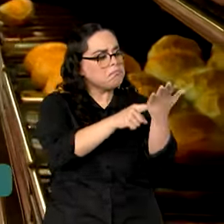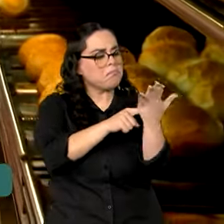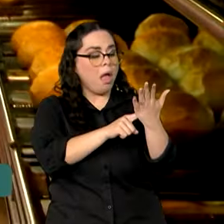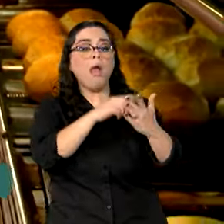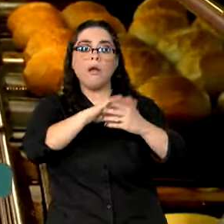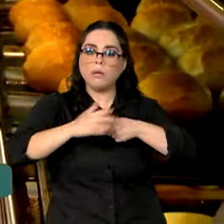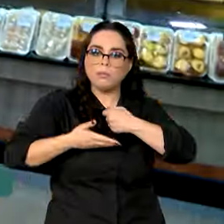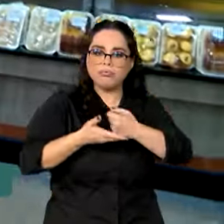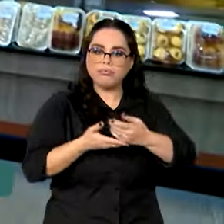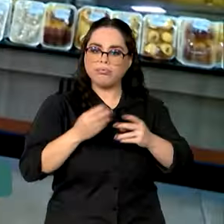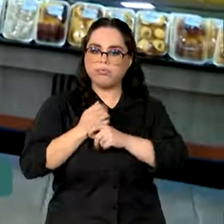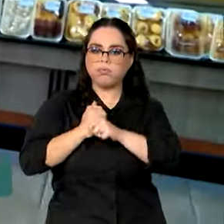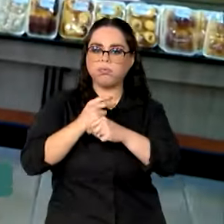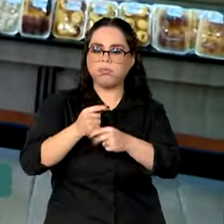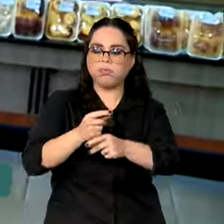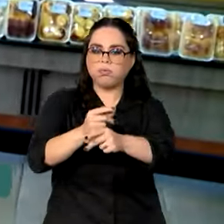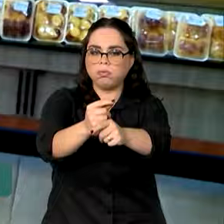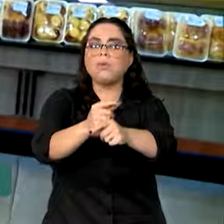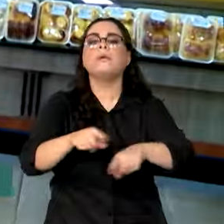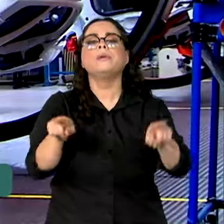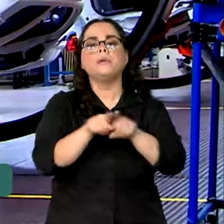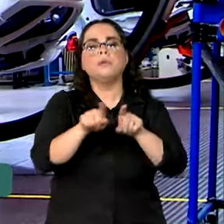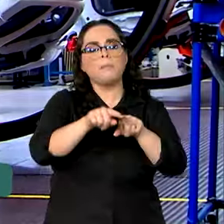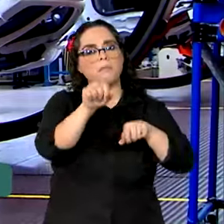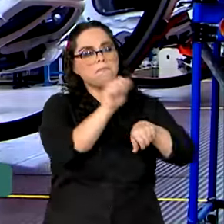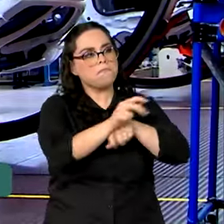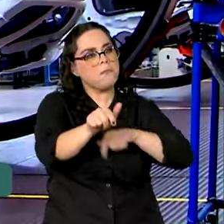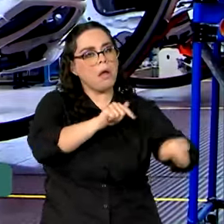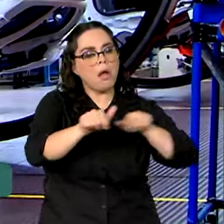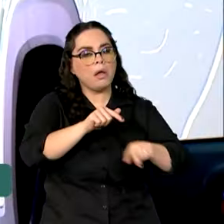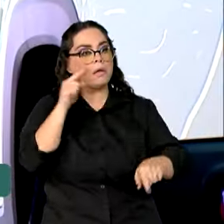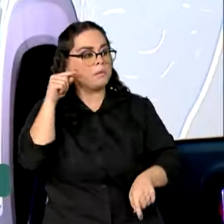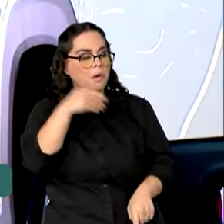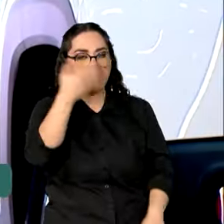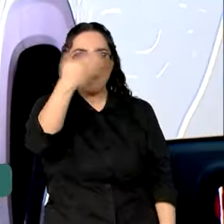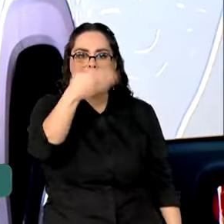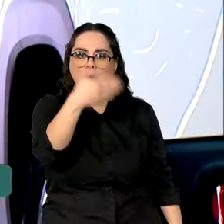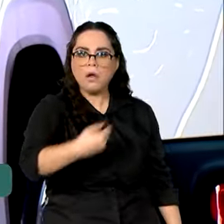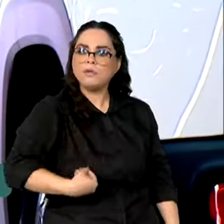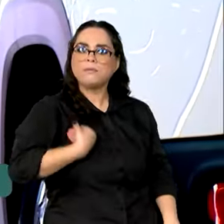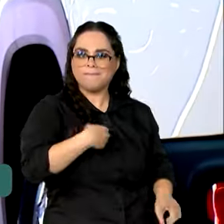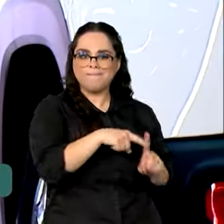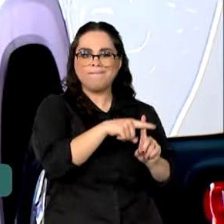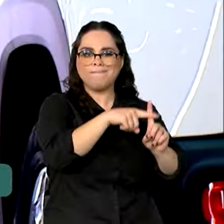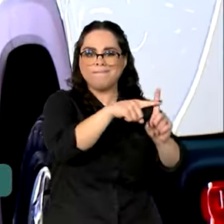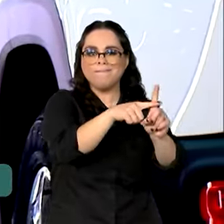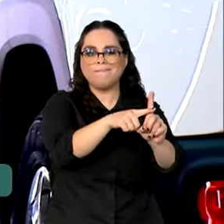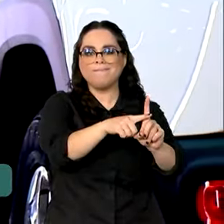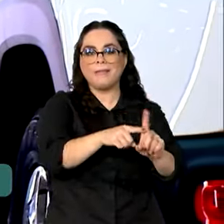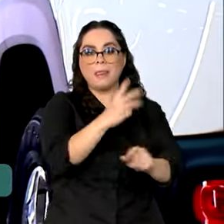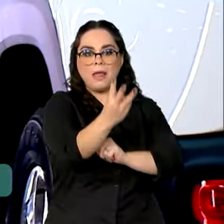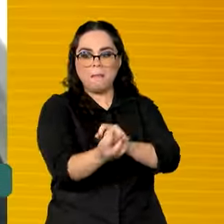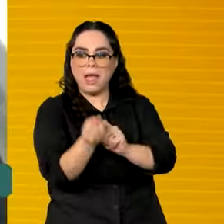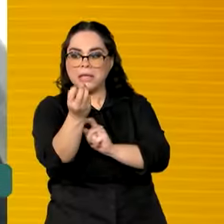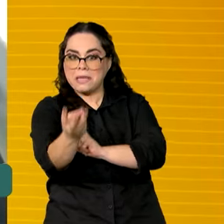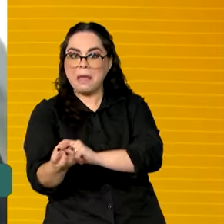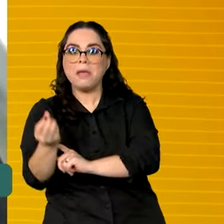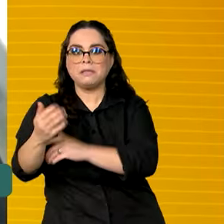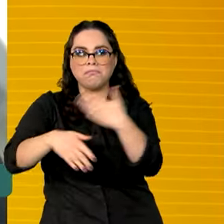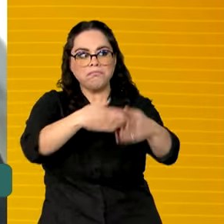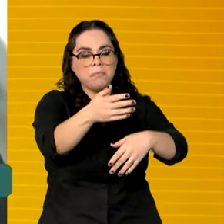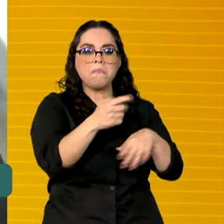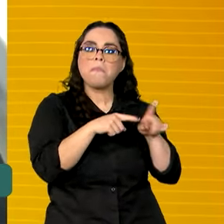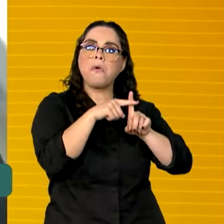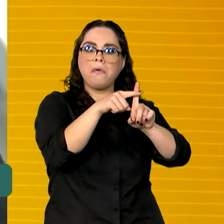sustentável da economia e indicam uma tendência de resultados positivos para os próximos trimestres. É um